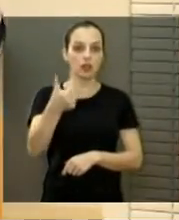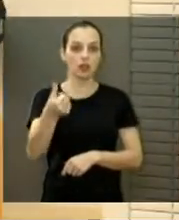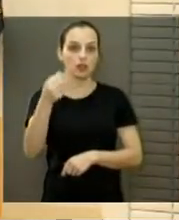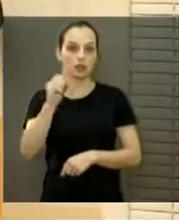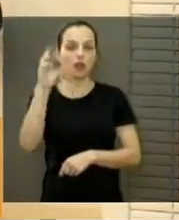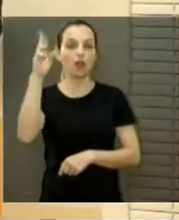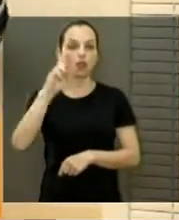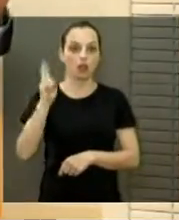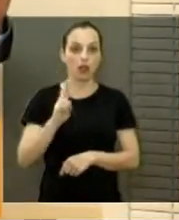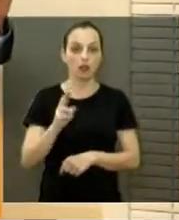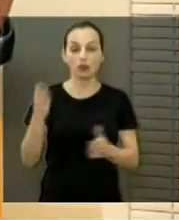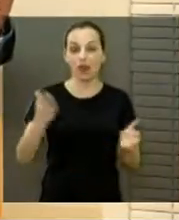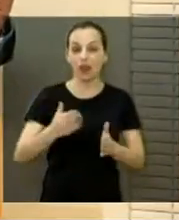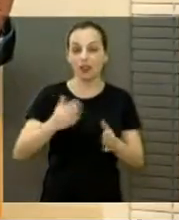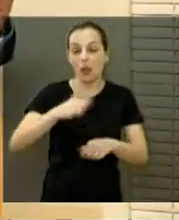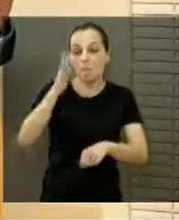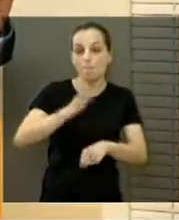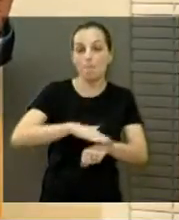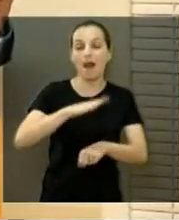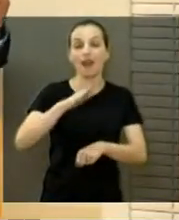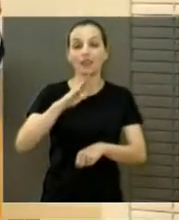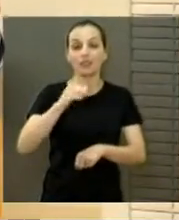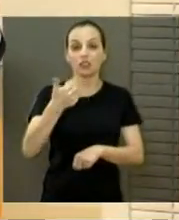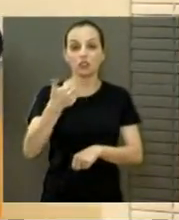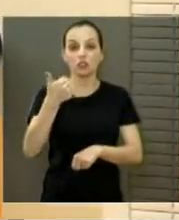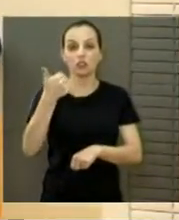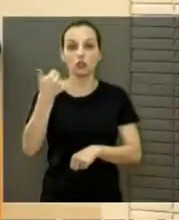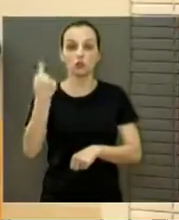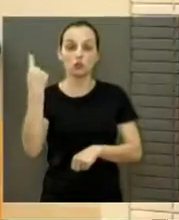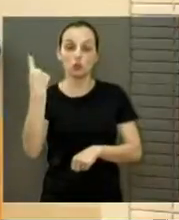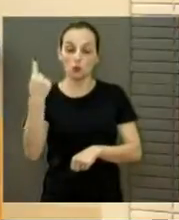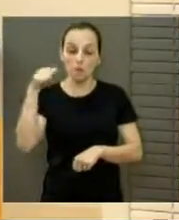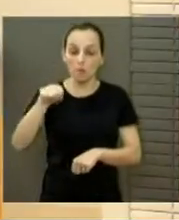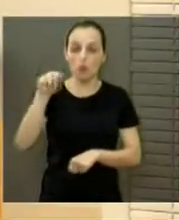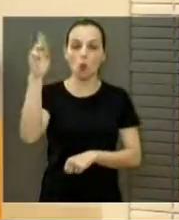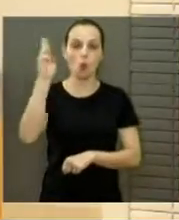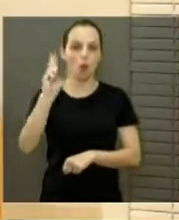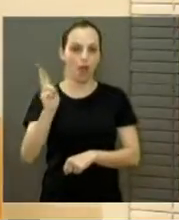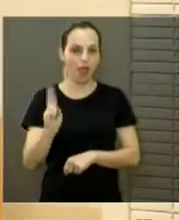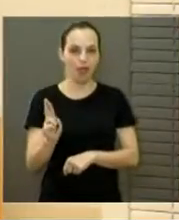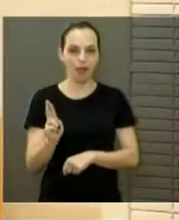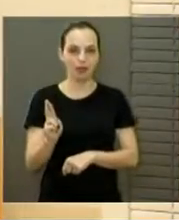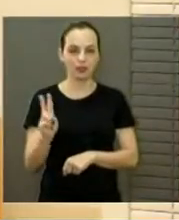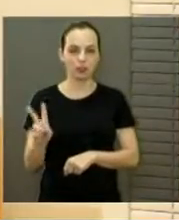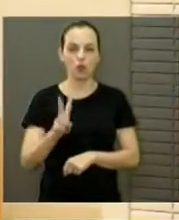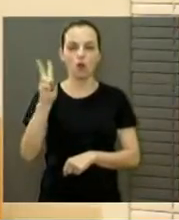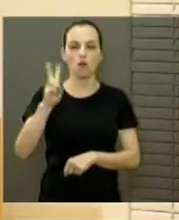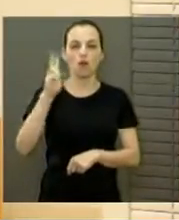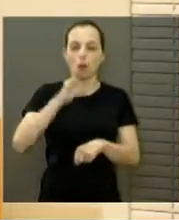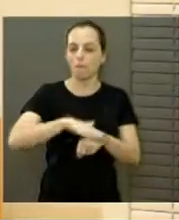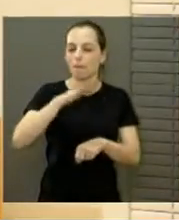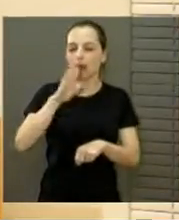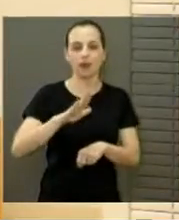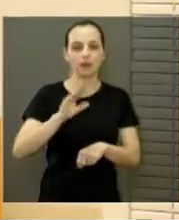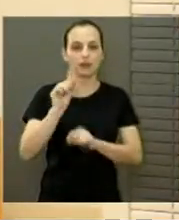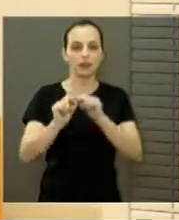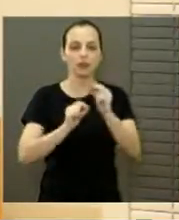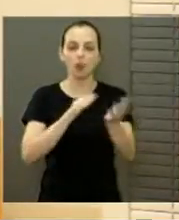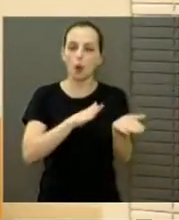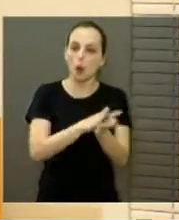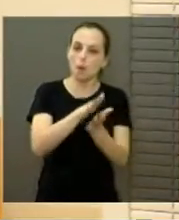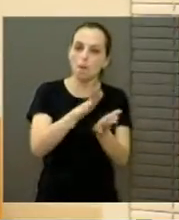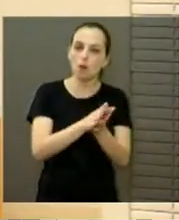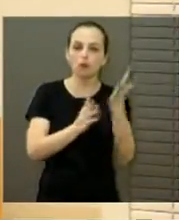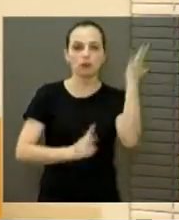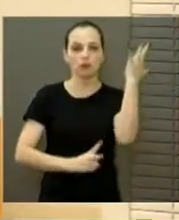passava de mil reais, ou seja, era mil e 35 reais a multa pela